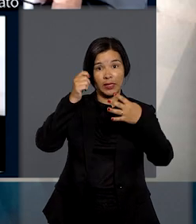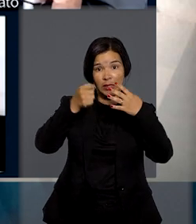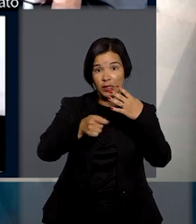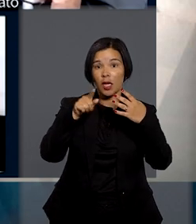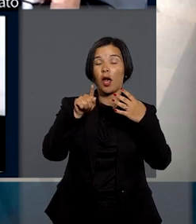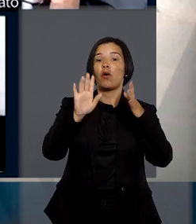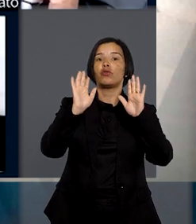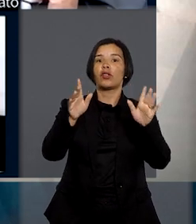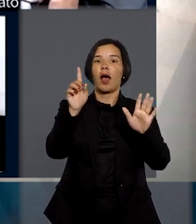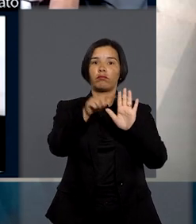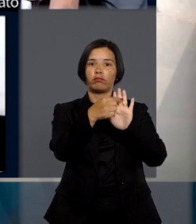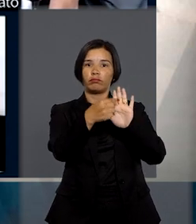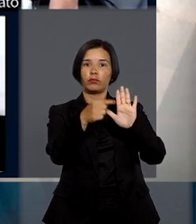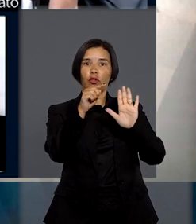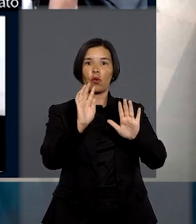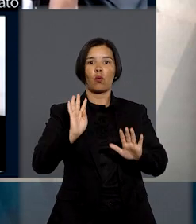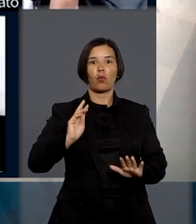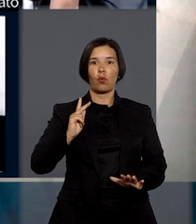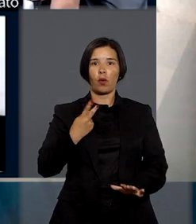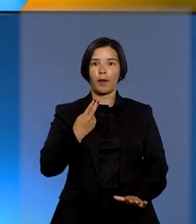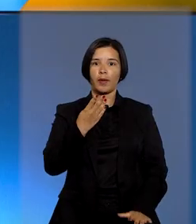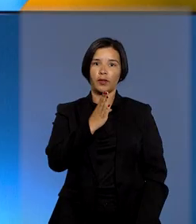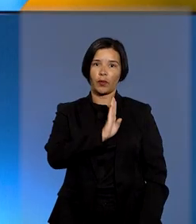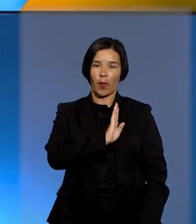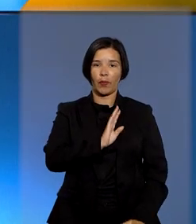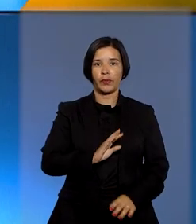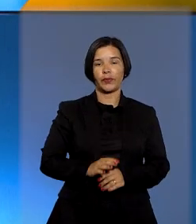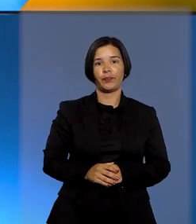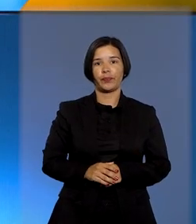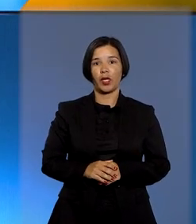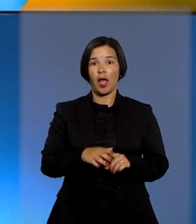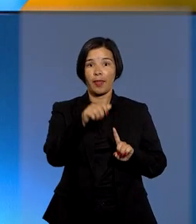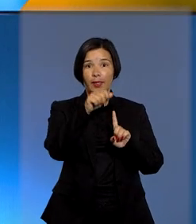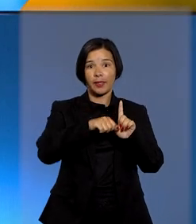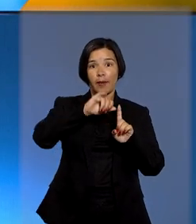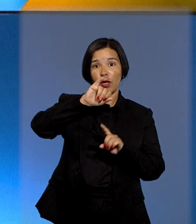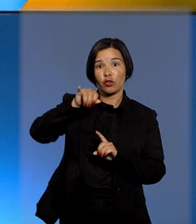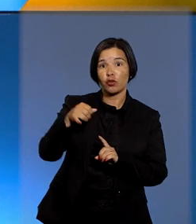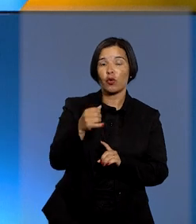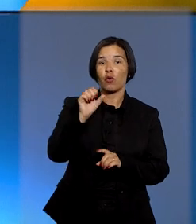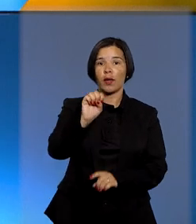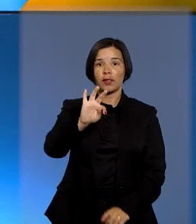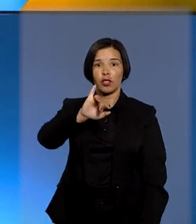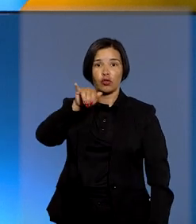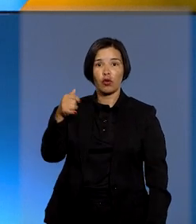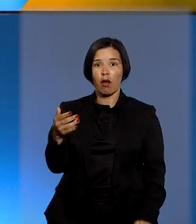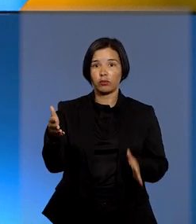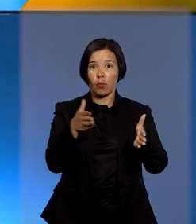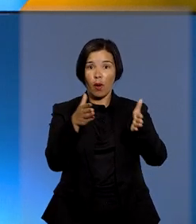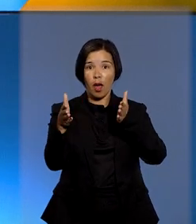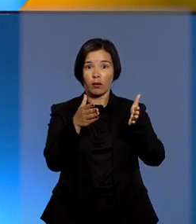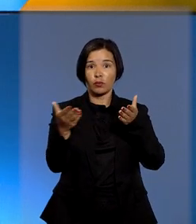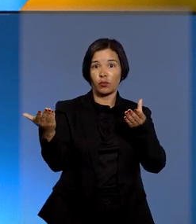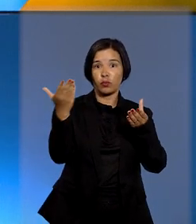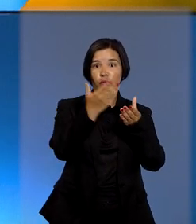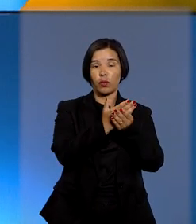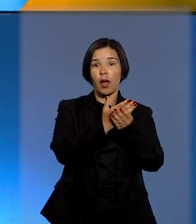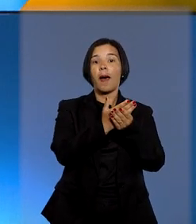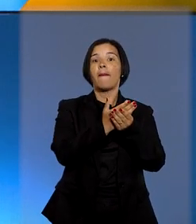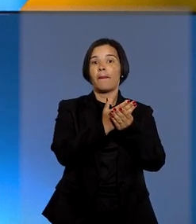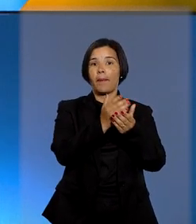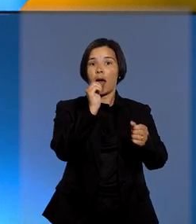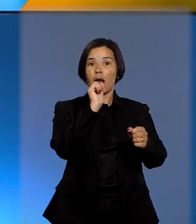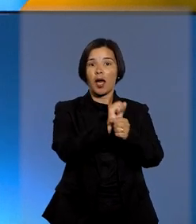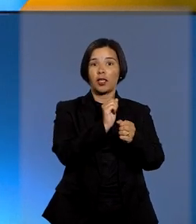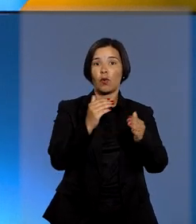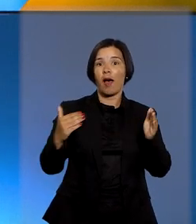anterior que havia indeferido o habeas corpus. E neste mês de julho, o STJ está com os prazos processuais suspensos